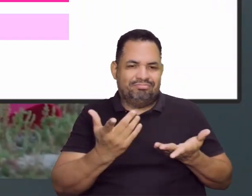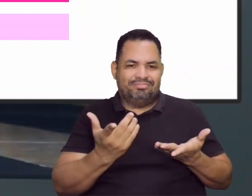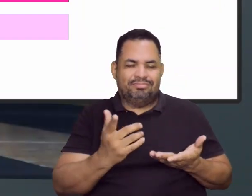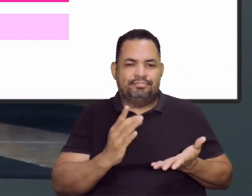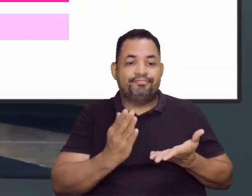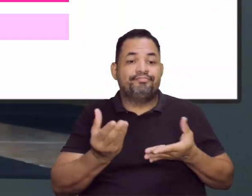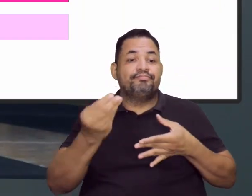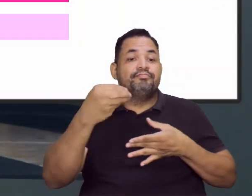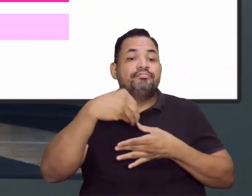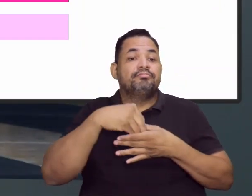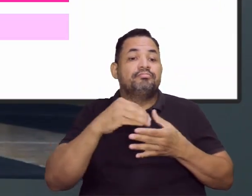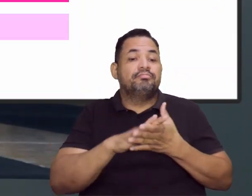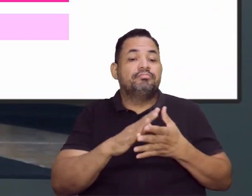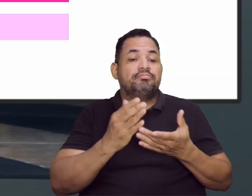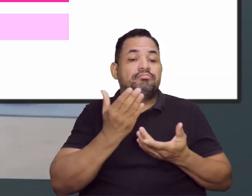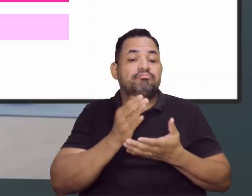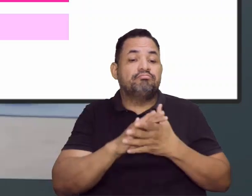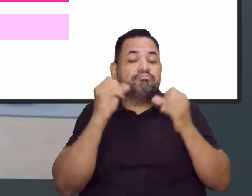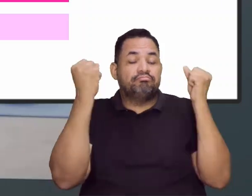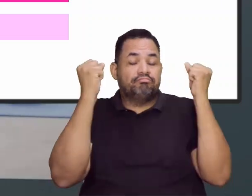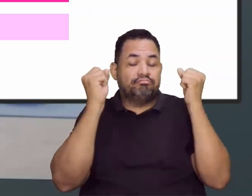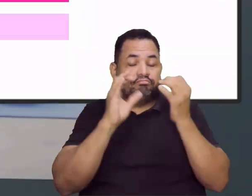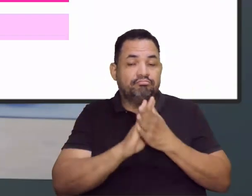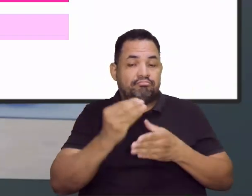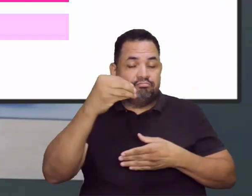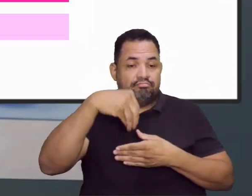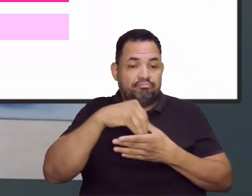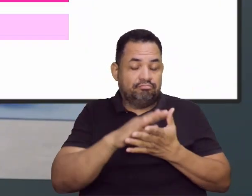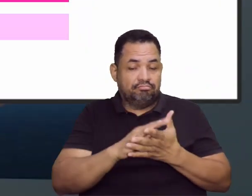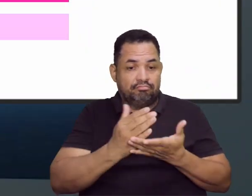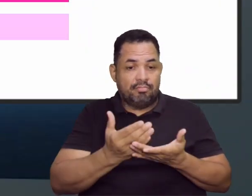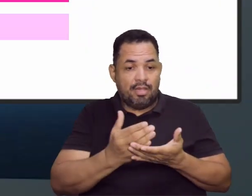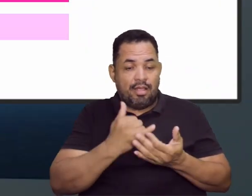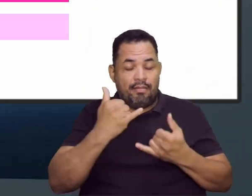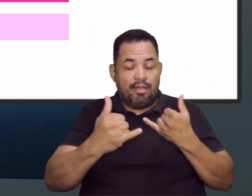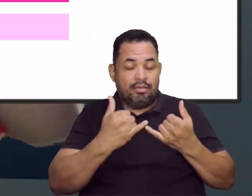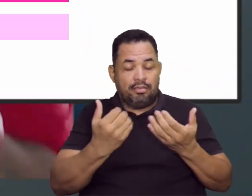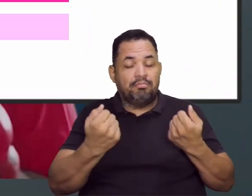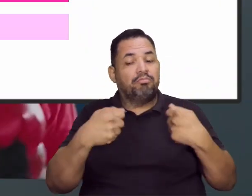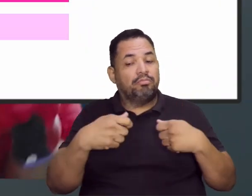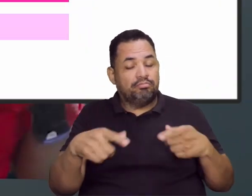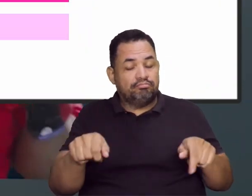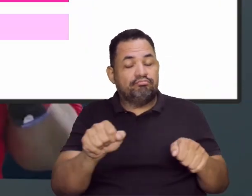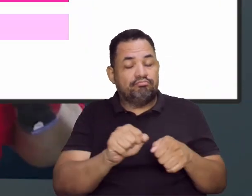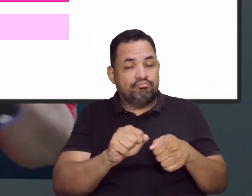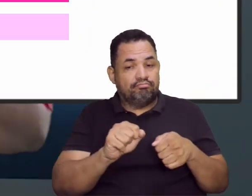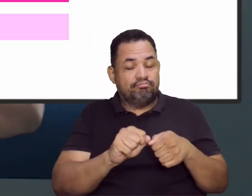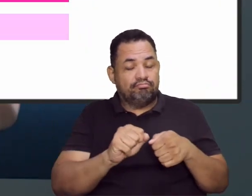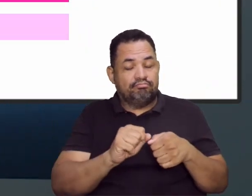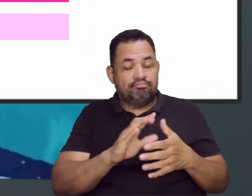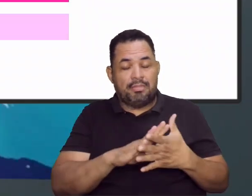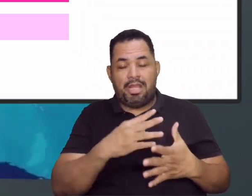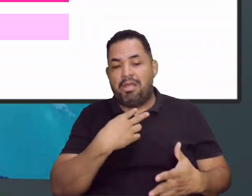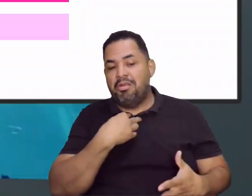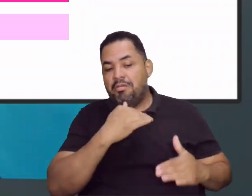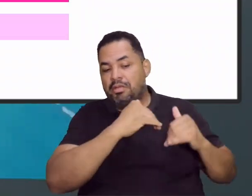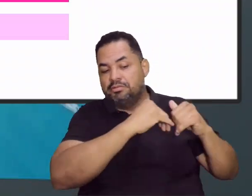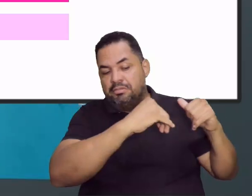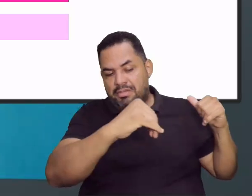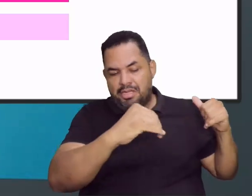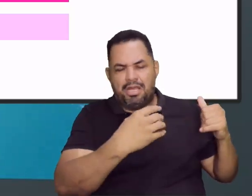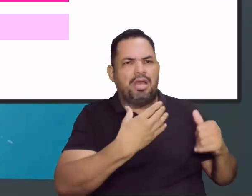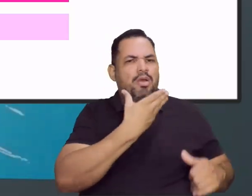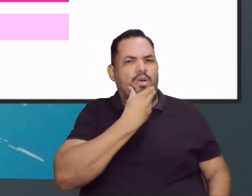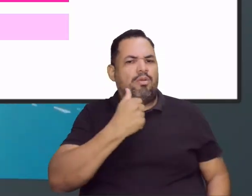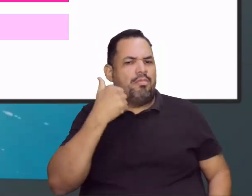dizendo que dentro da educação física dá para fazer isso. Dentro do jogo dá para fazer isso, né? E aí eu não separo que se é homem ou se é